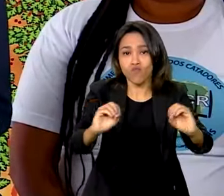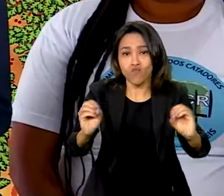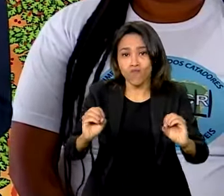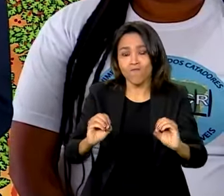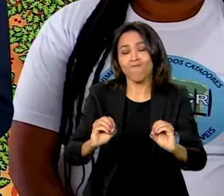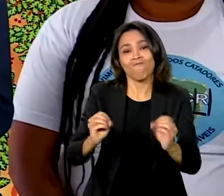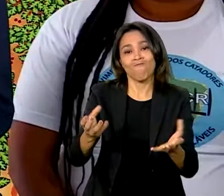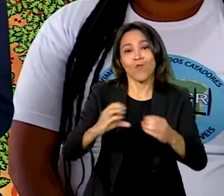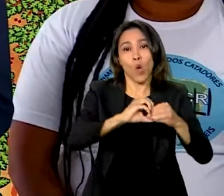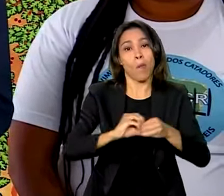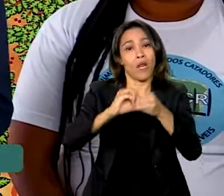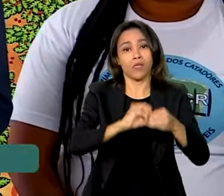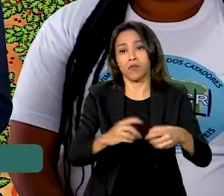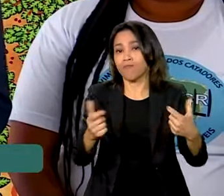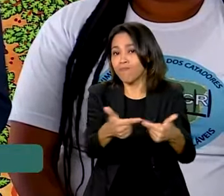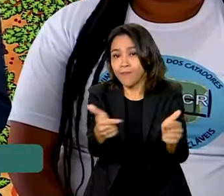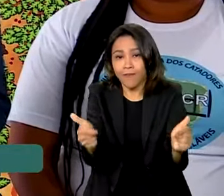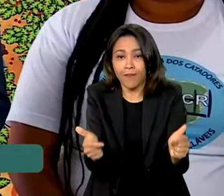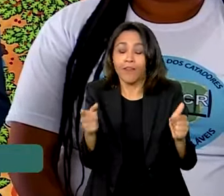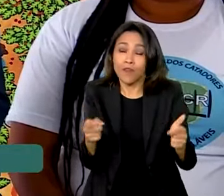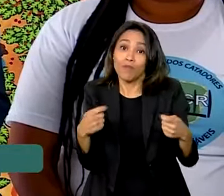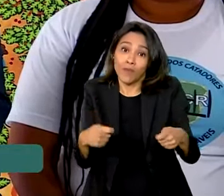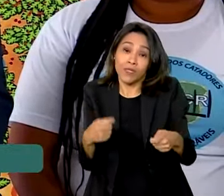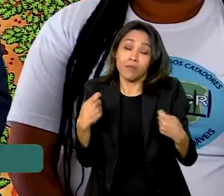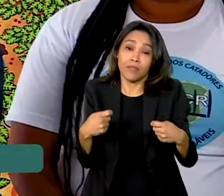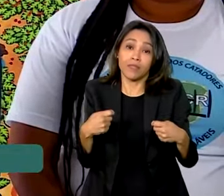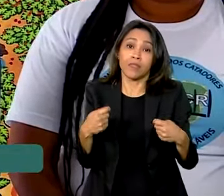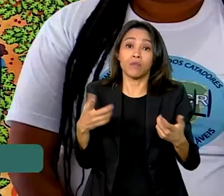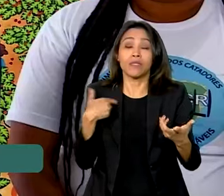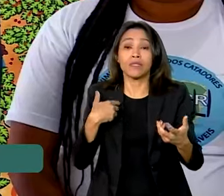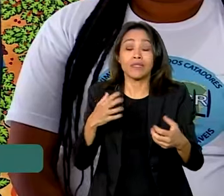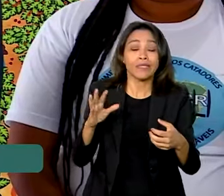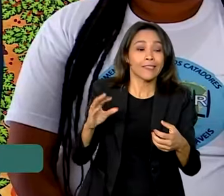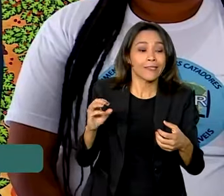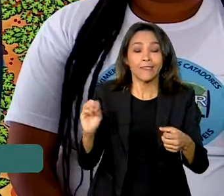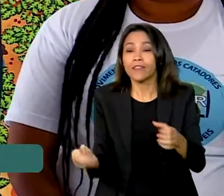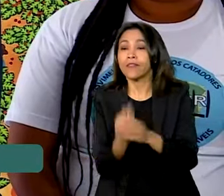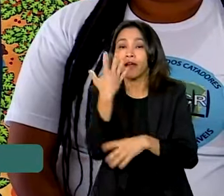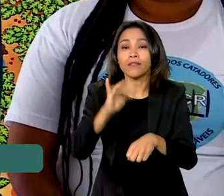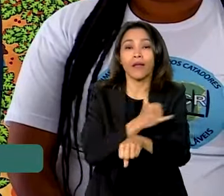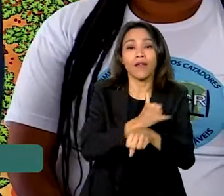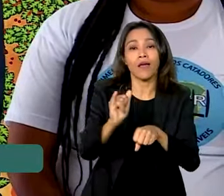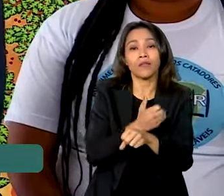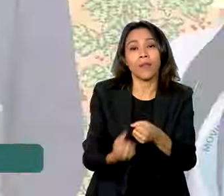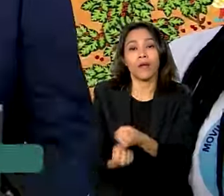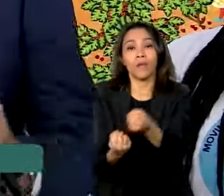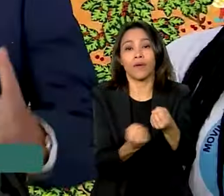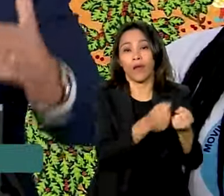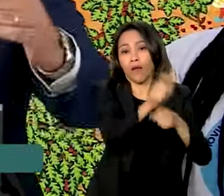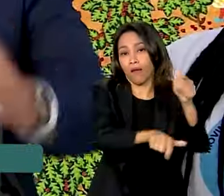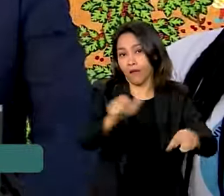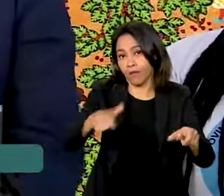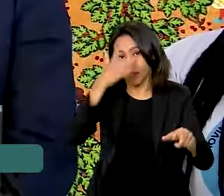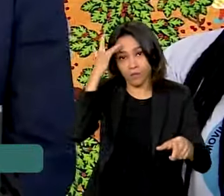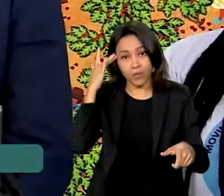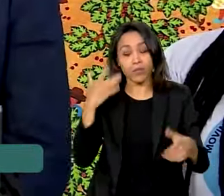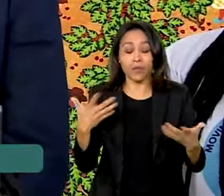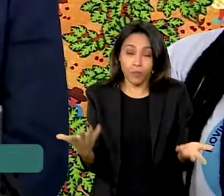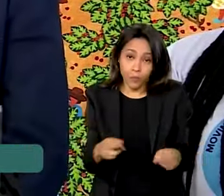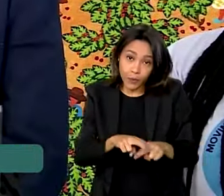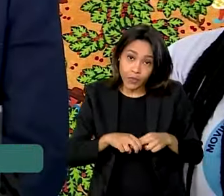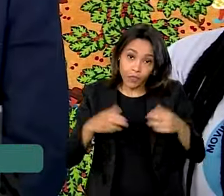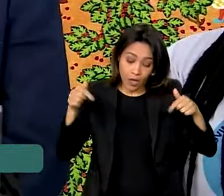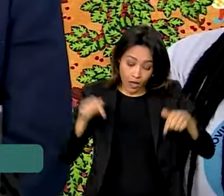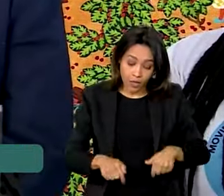de censo, de diagnóstico e de construção de alternativas para esses trabalhadores e trabalhadoras. Então nós estamos dando um